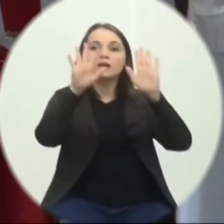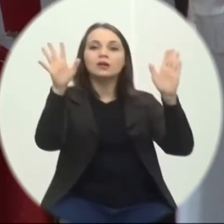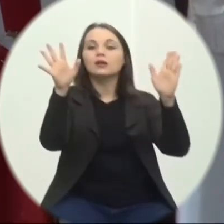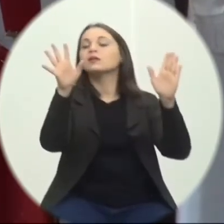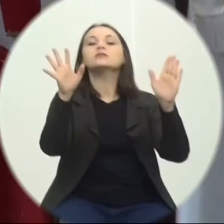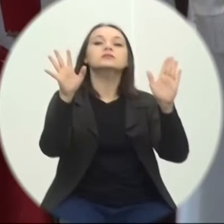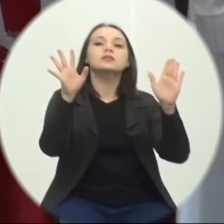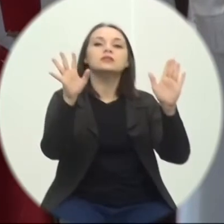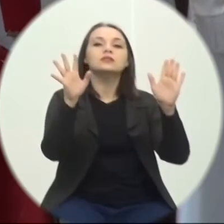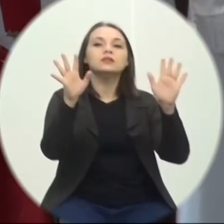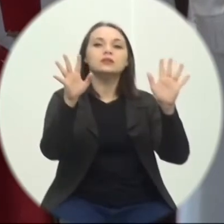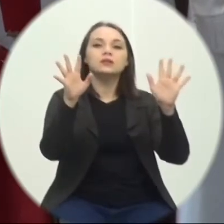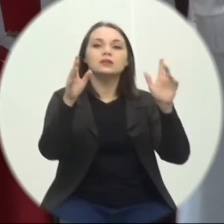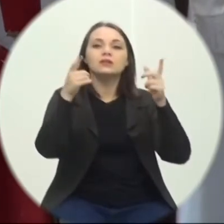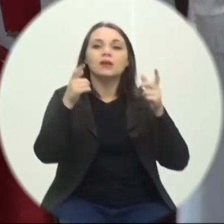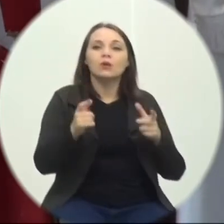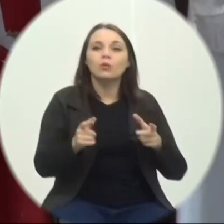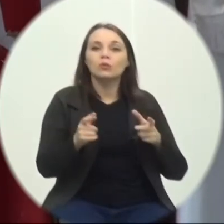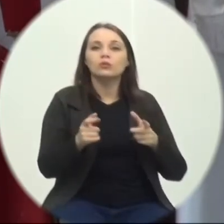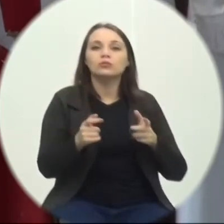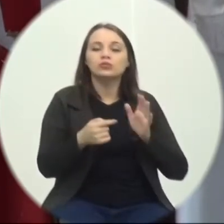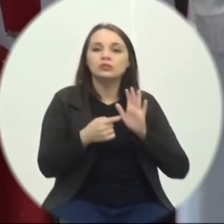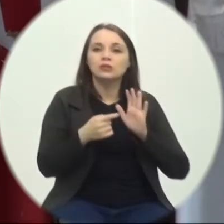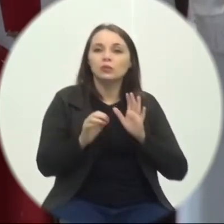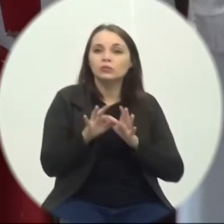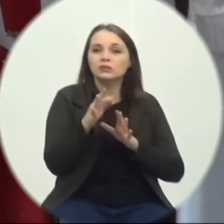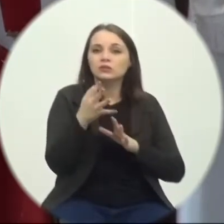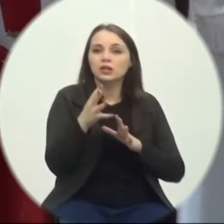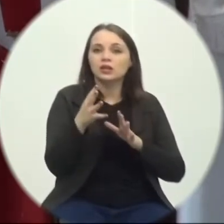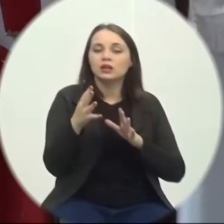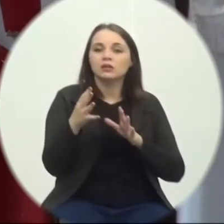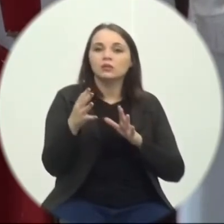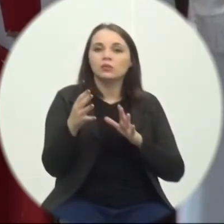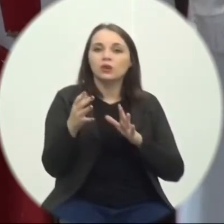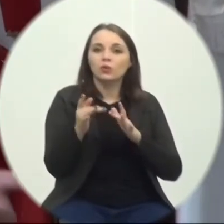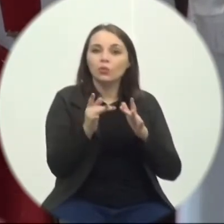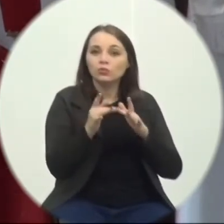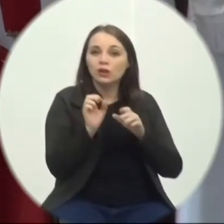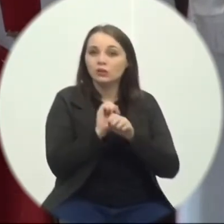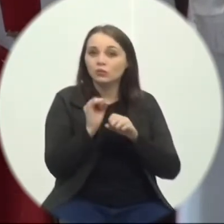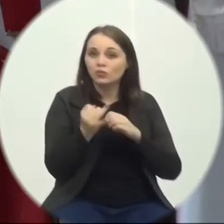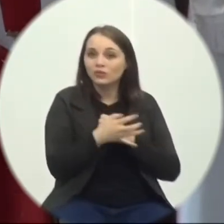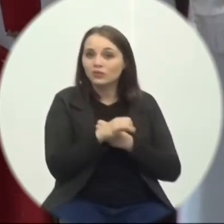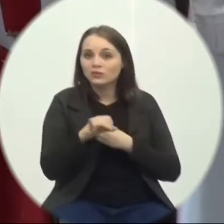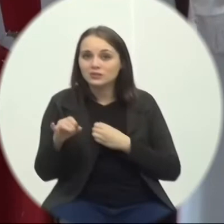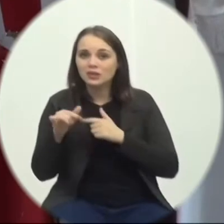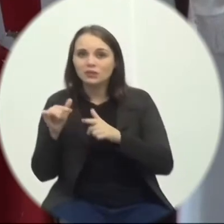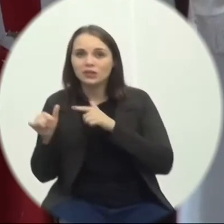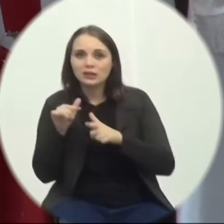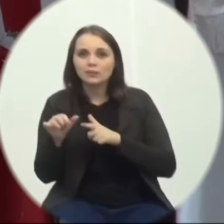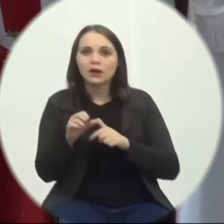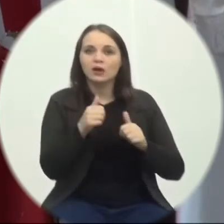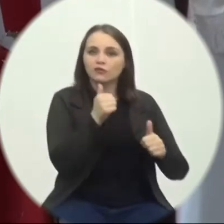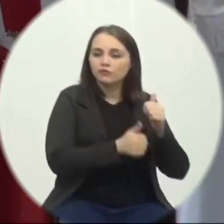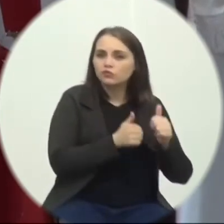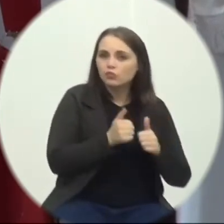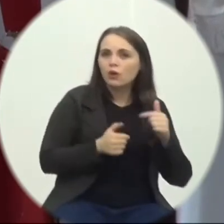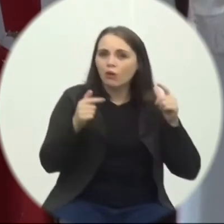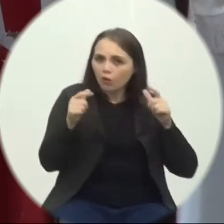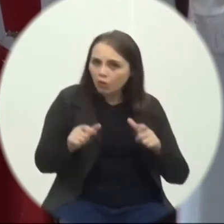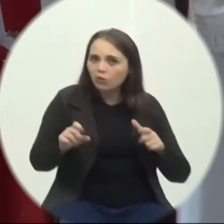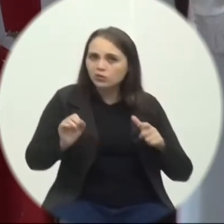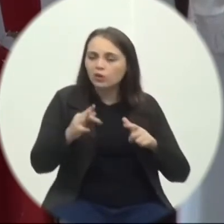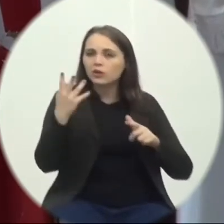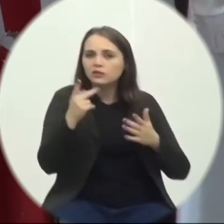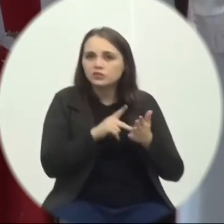Objetividade De onde está Vindo o vírus Onde as pessoas Estão se contaminando Se é no trabalho Se é no futebol Onde que é de fato Para a gente